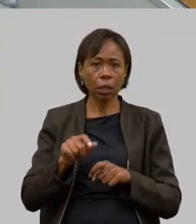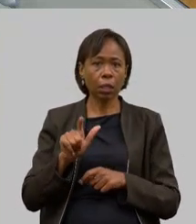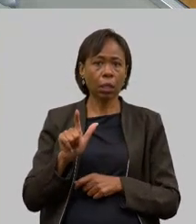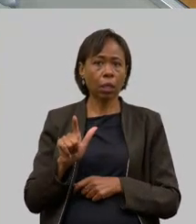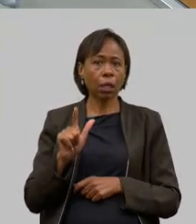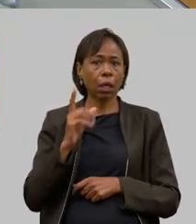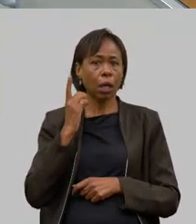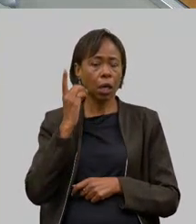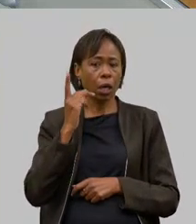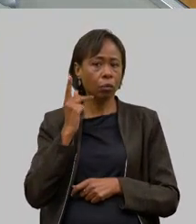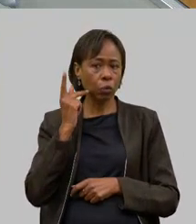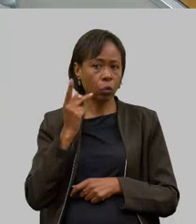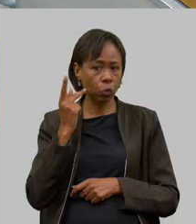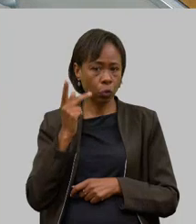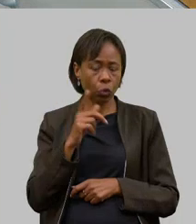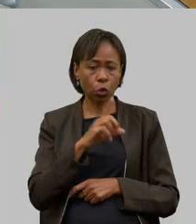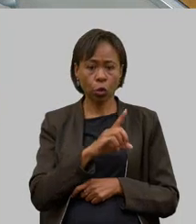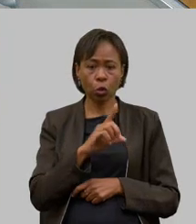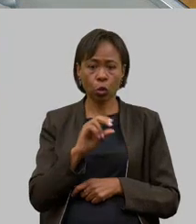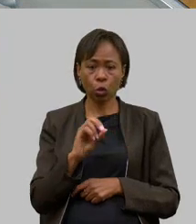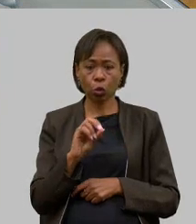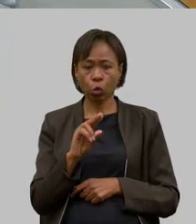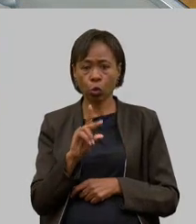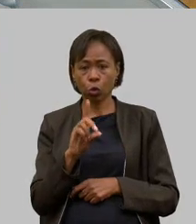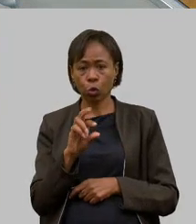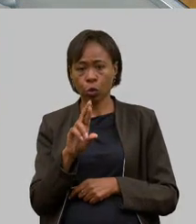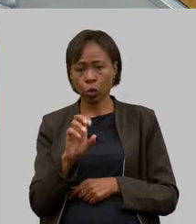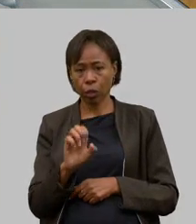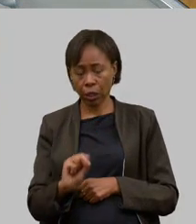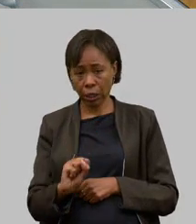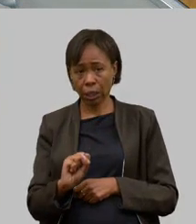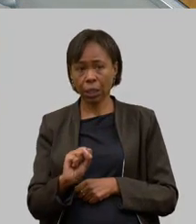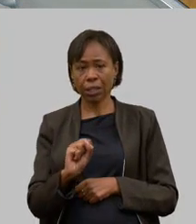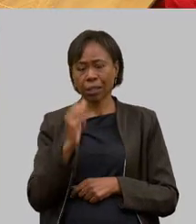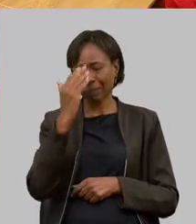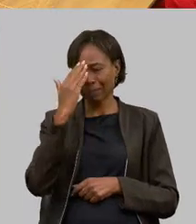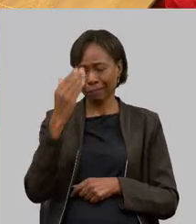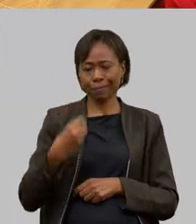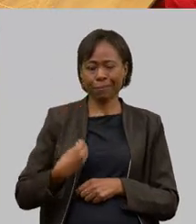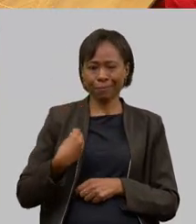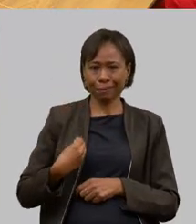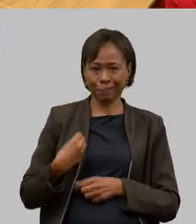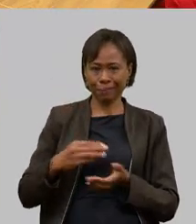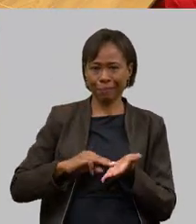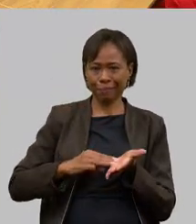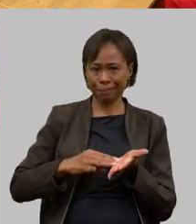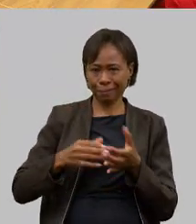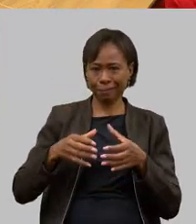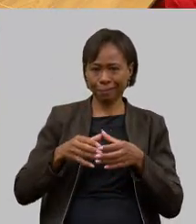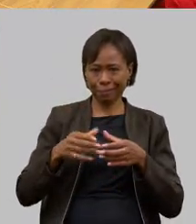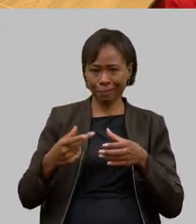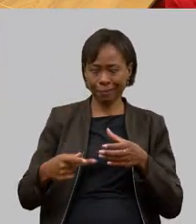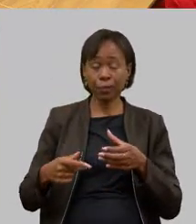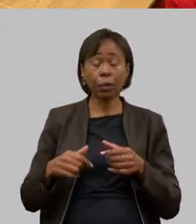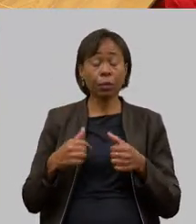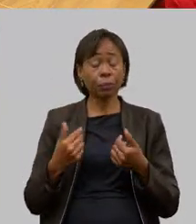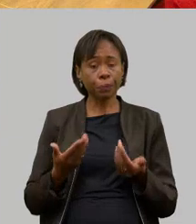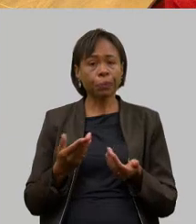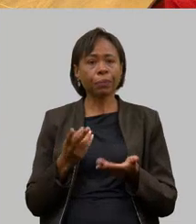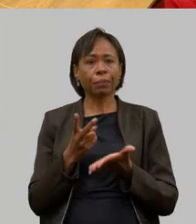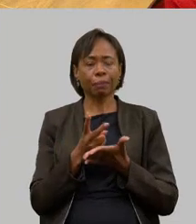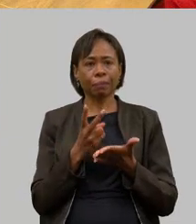membra dessa comissão agradecê-la pela presença mas dando sequência secretário nós